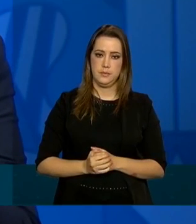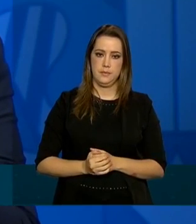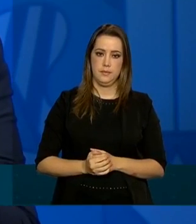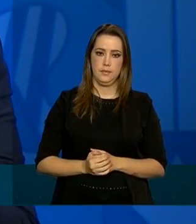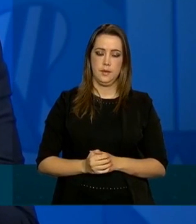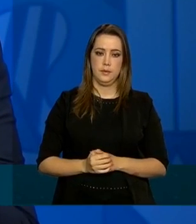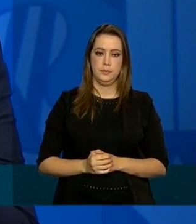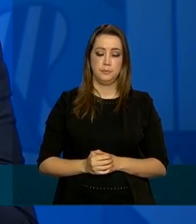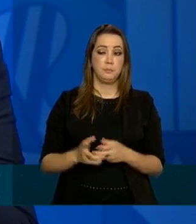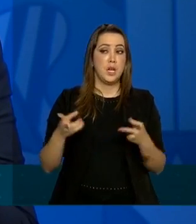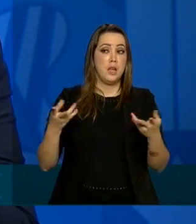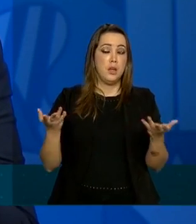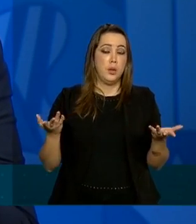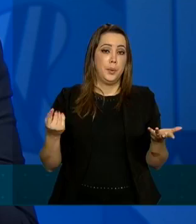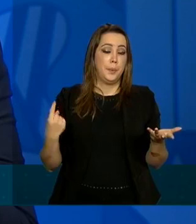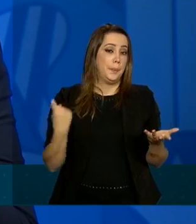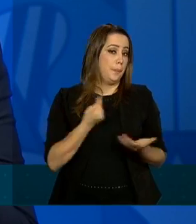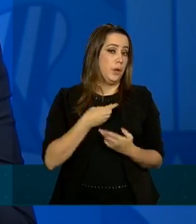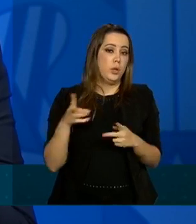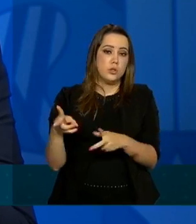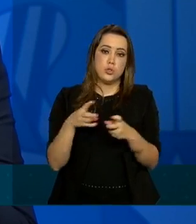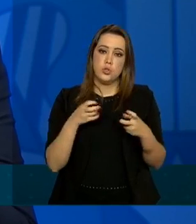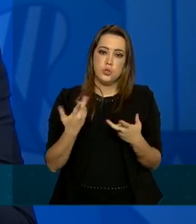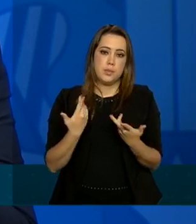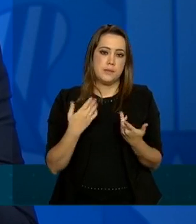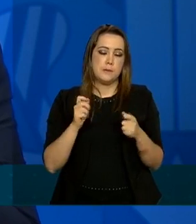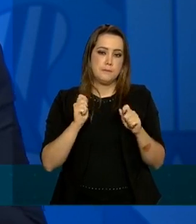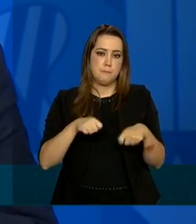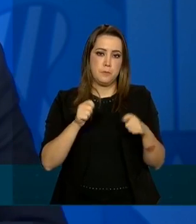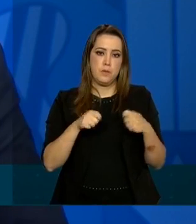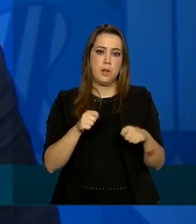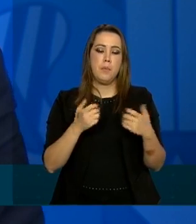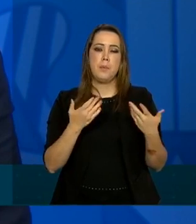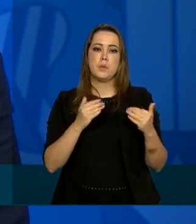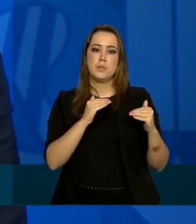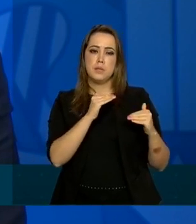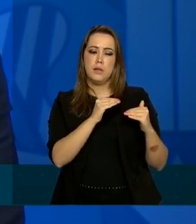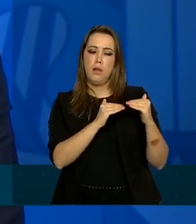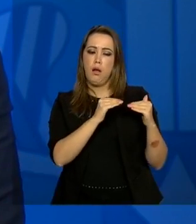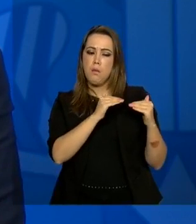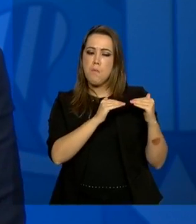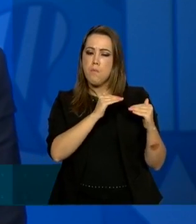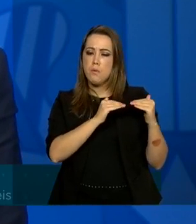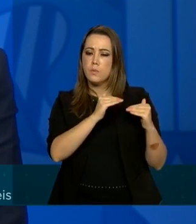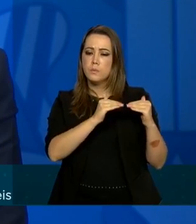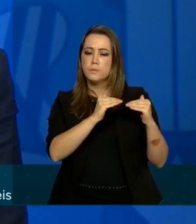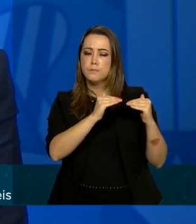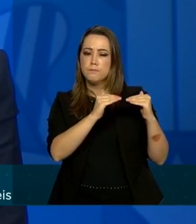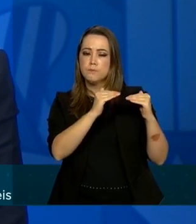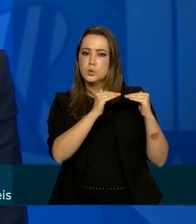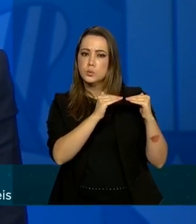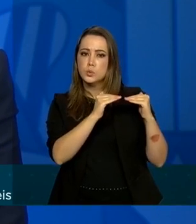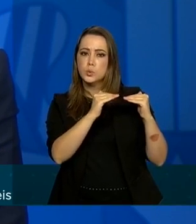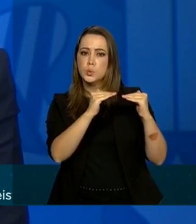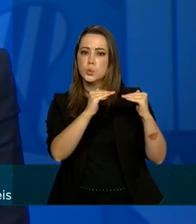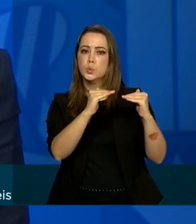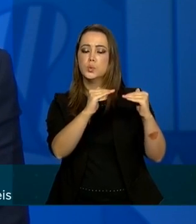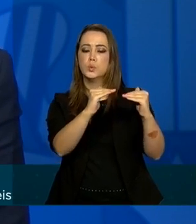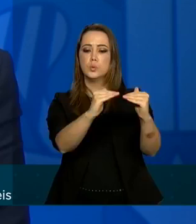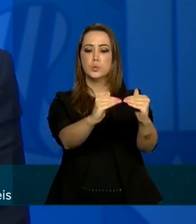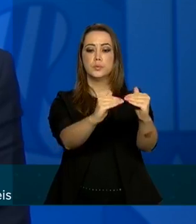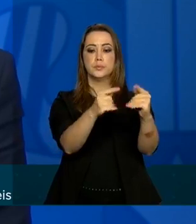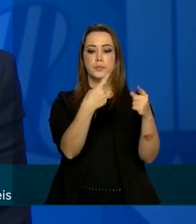que a gente tem observado é a tendência a estabilização dos próximos meses